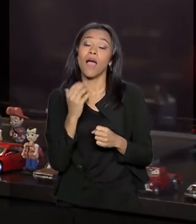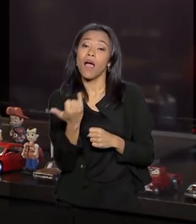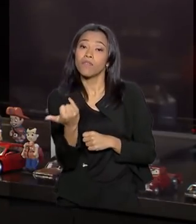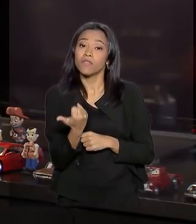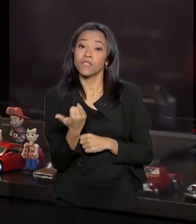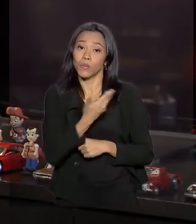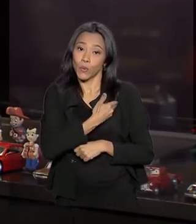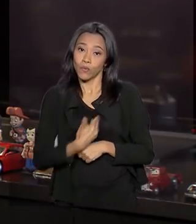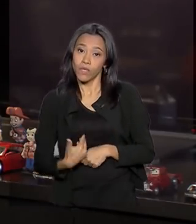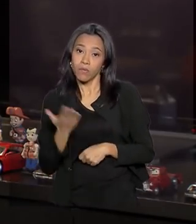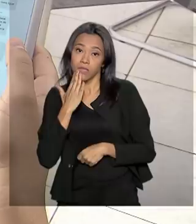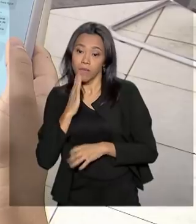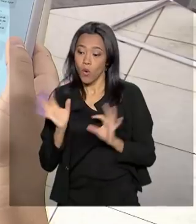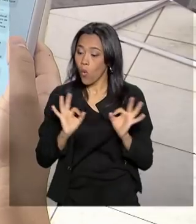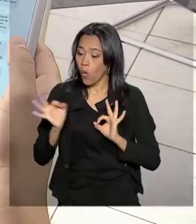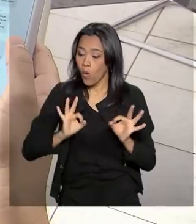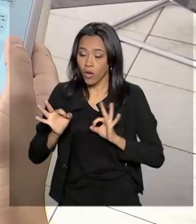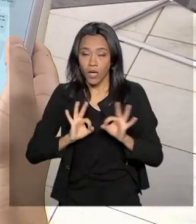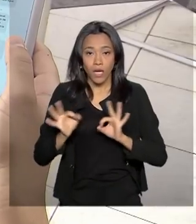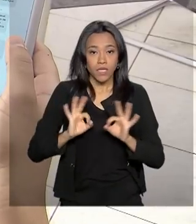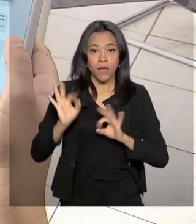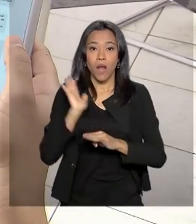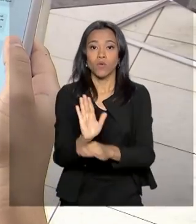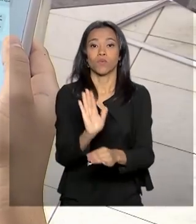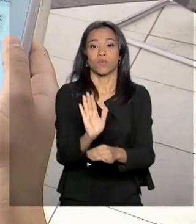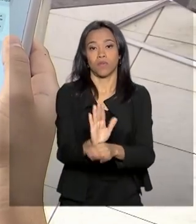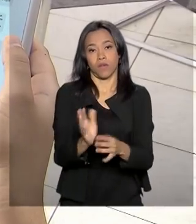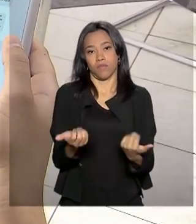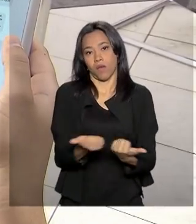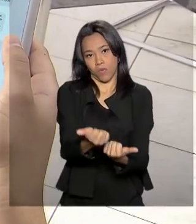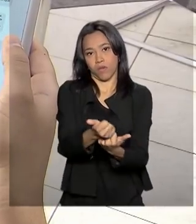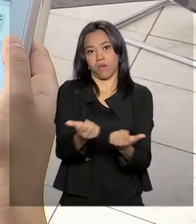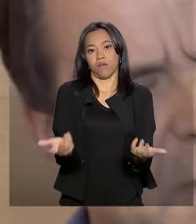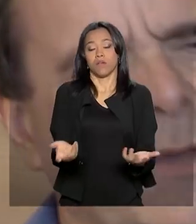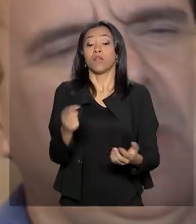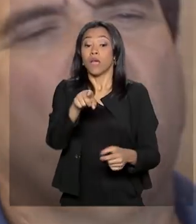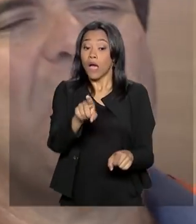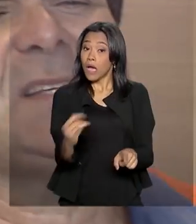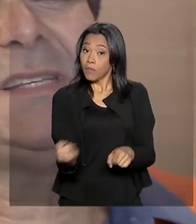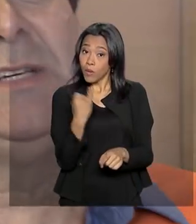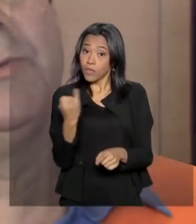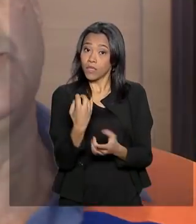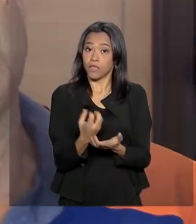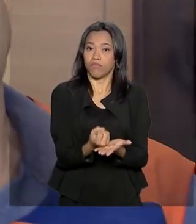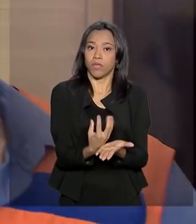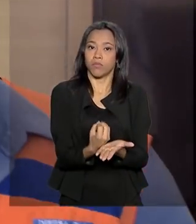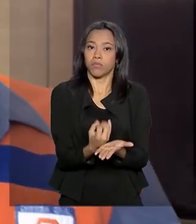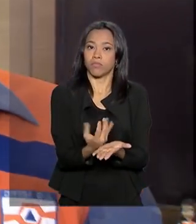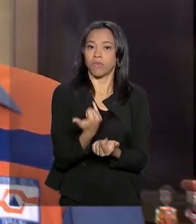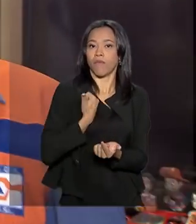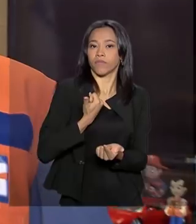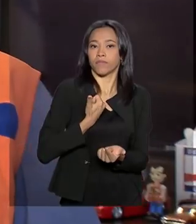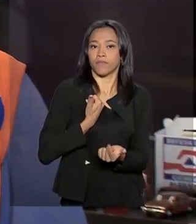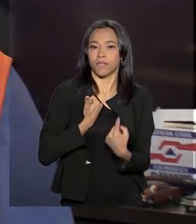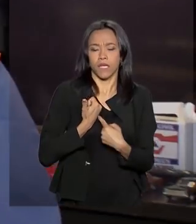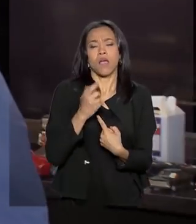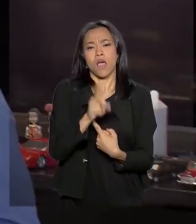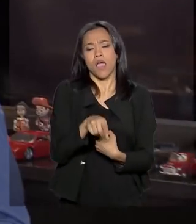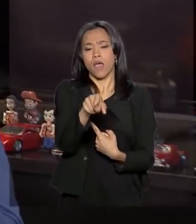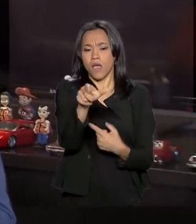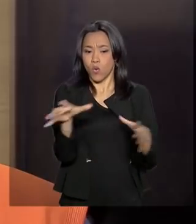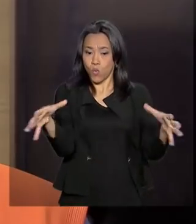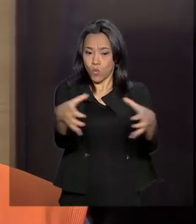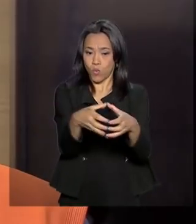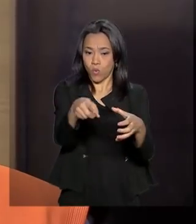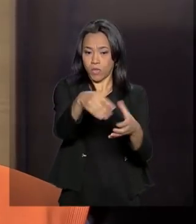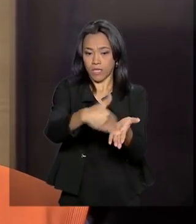oportunamente para o socorro. A importância desses alertas também levou a Secretaria Nacional de Proteção da Defesa